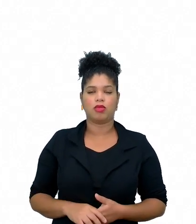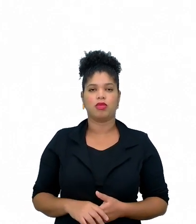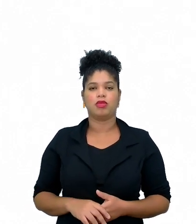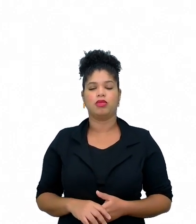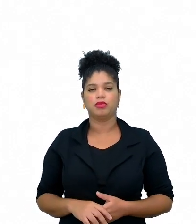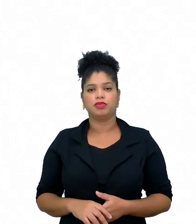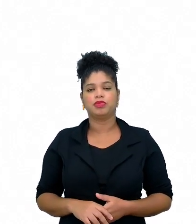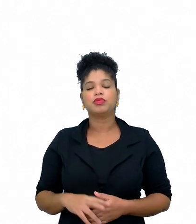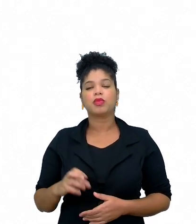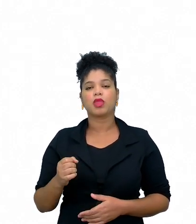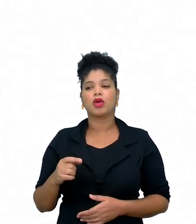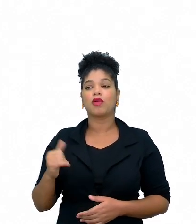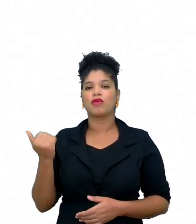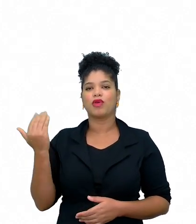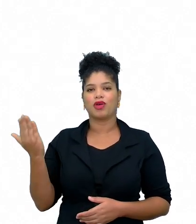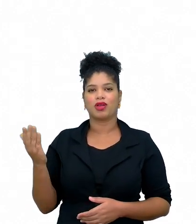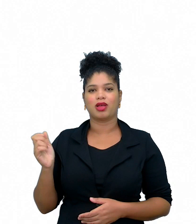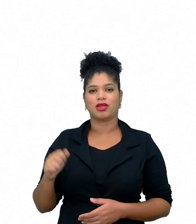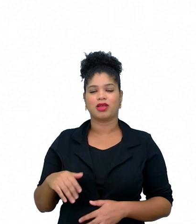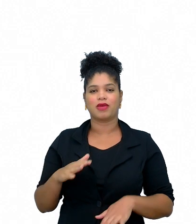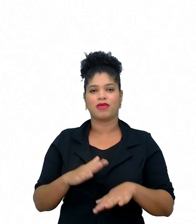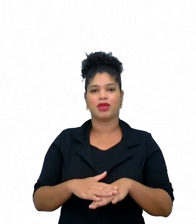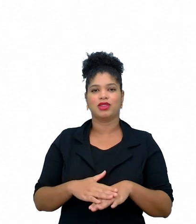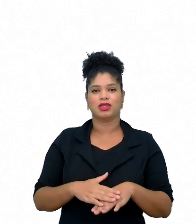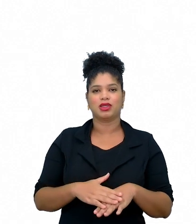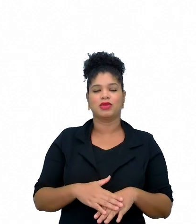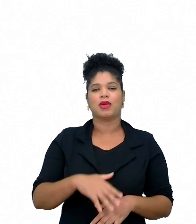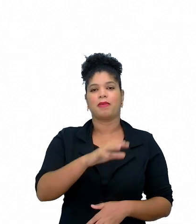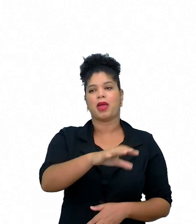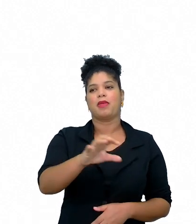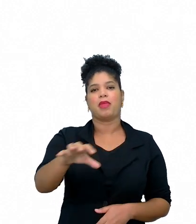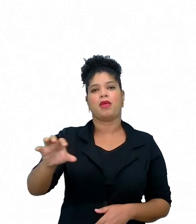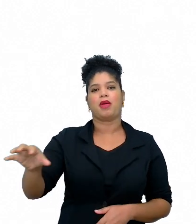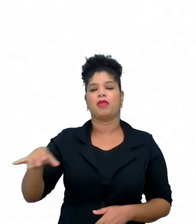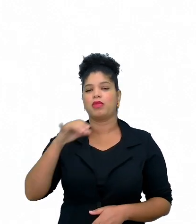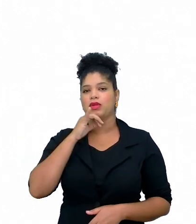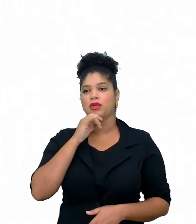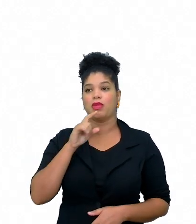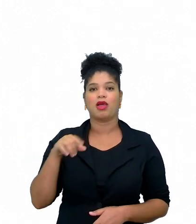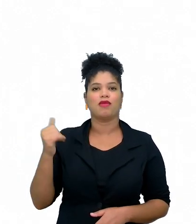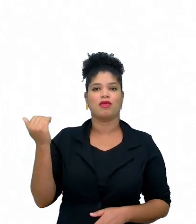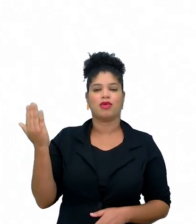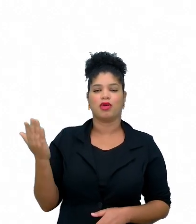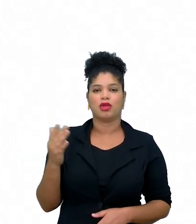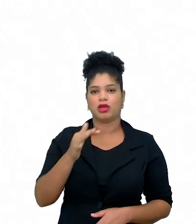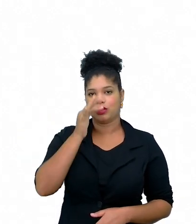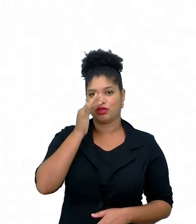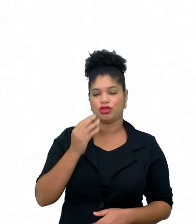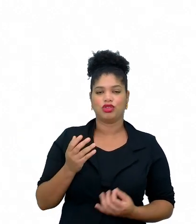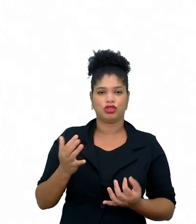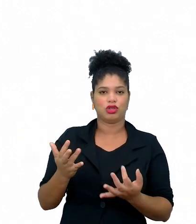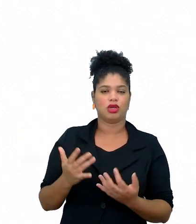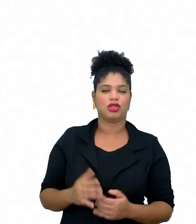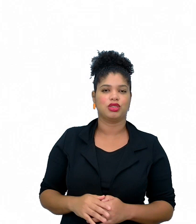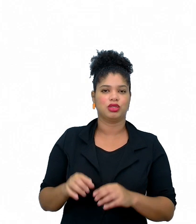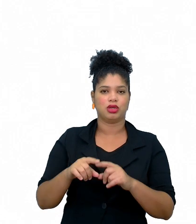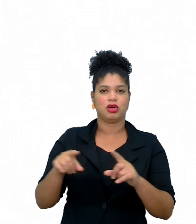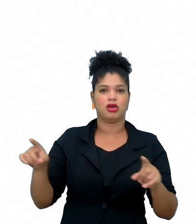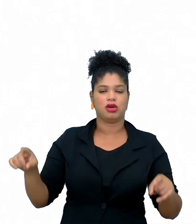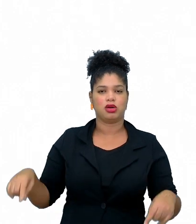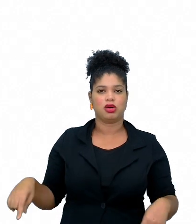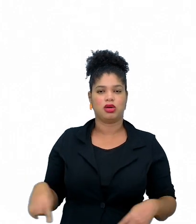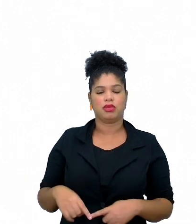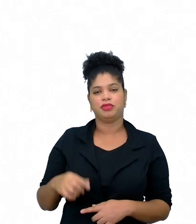procure um espaço em que se possam formar as estações. Então, na quadra da escola, no jardim, no pátio, né,